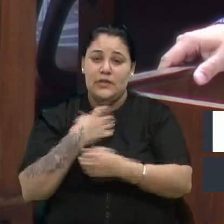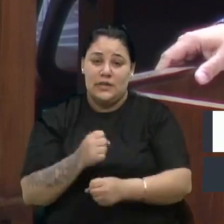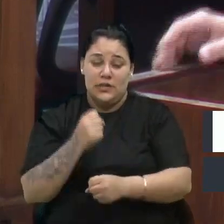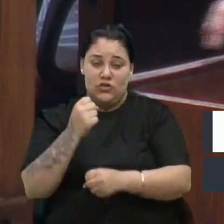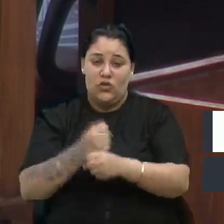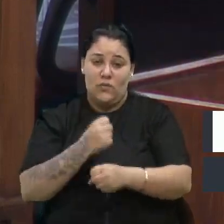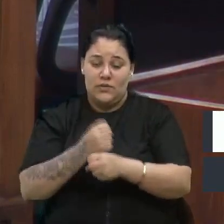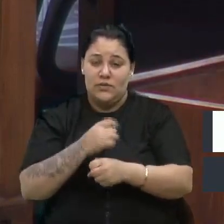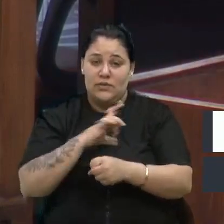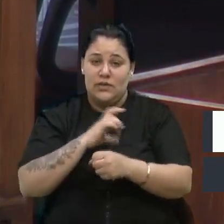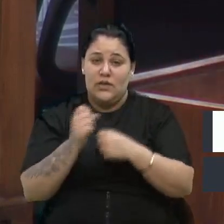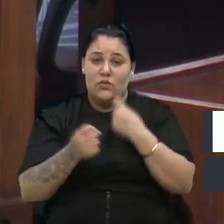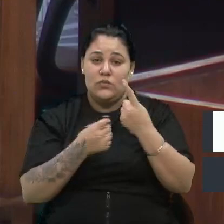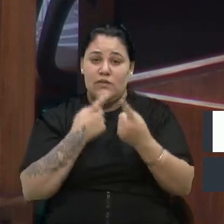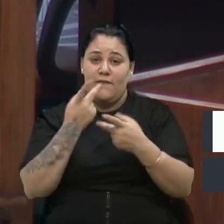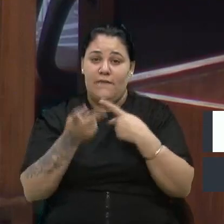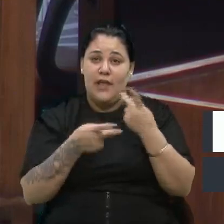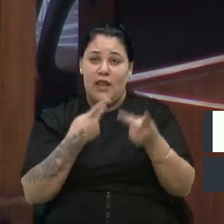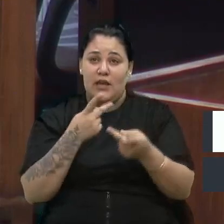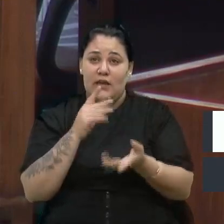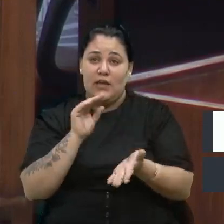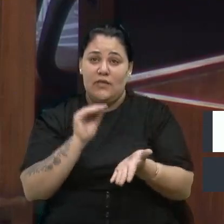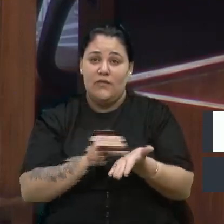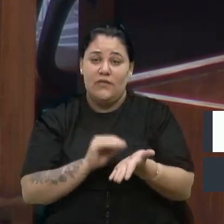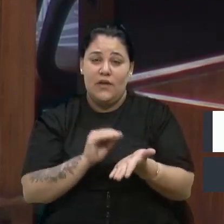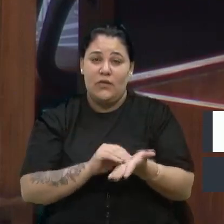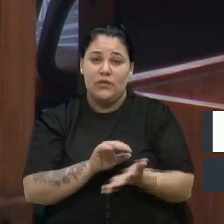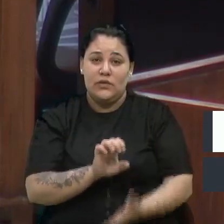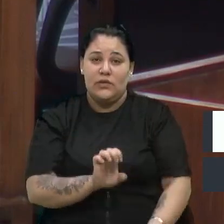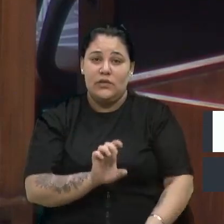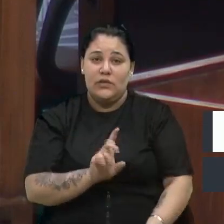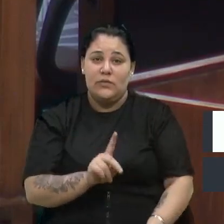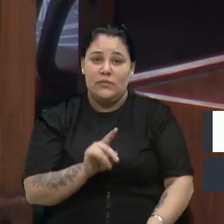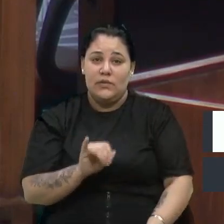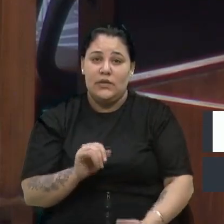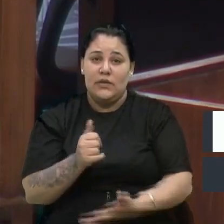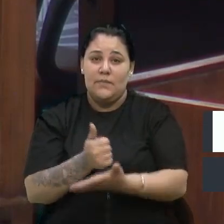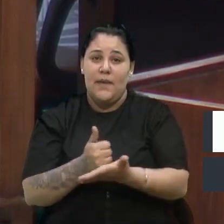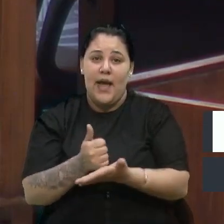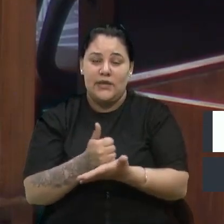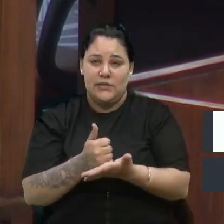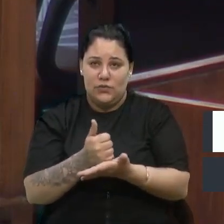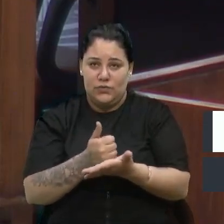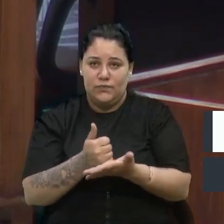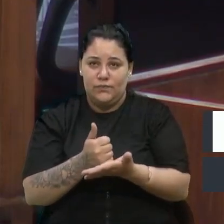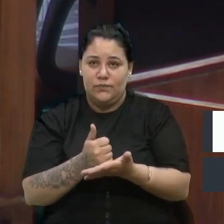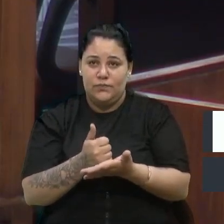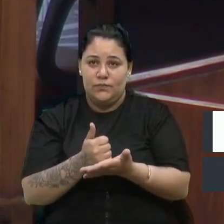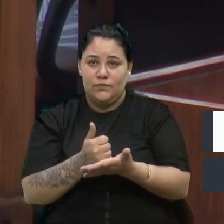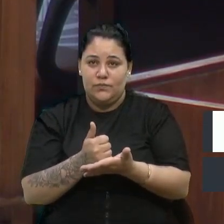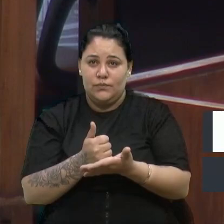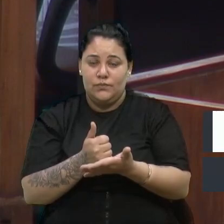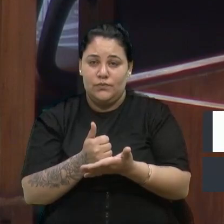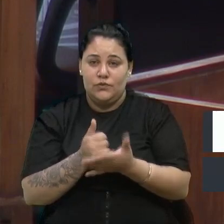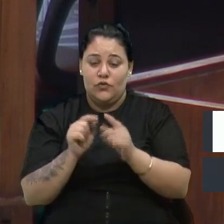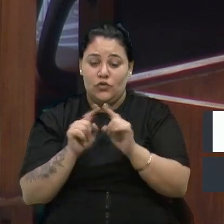relatos de que faltam EPIs básicos para os servidores que trabalham nas obras.